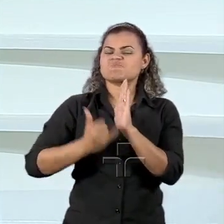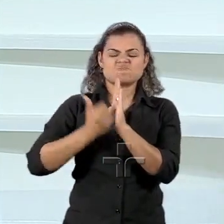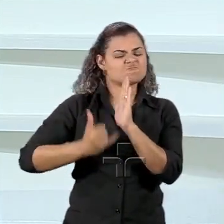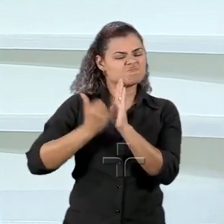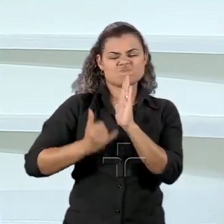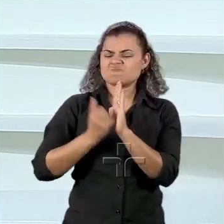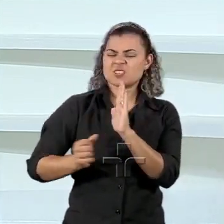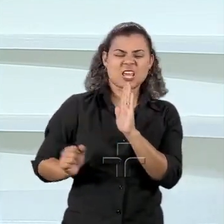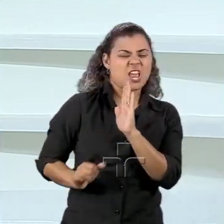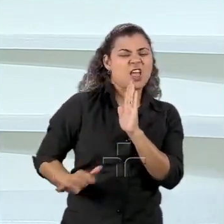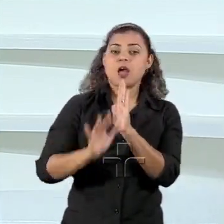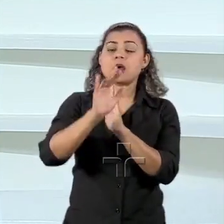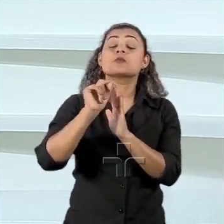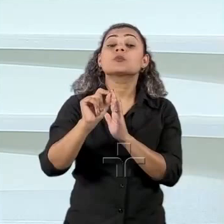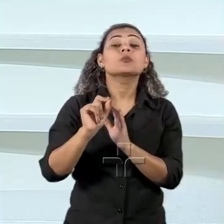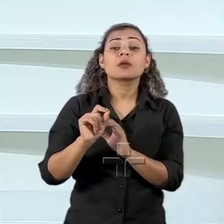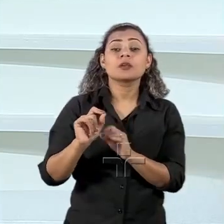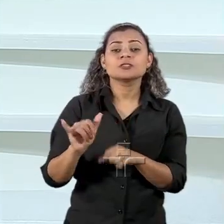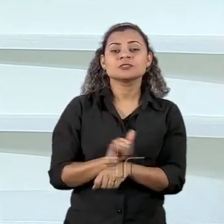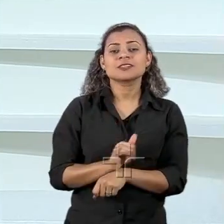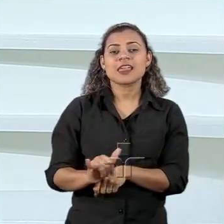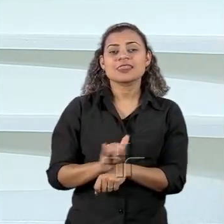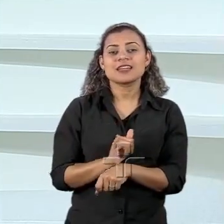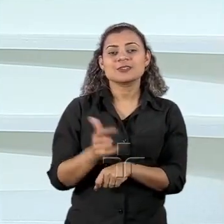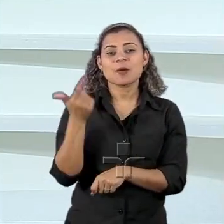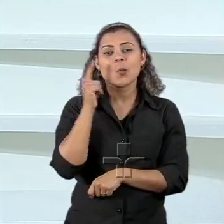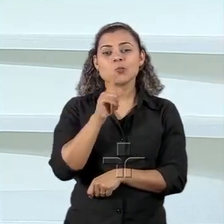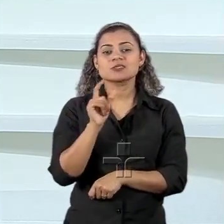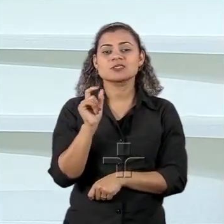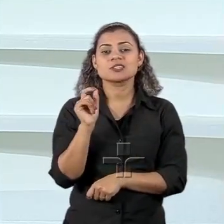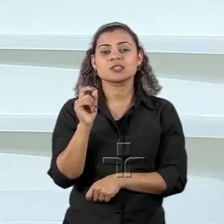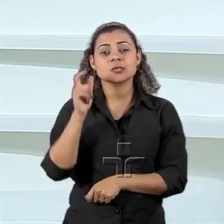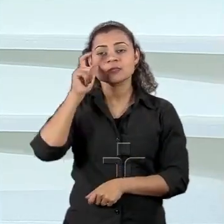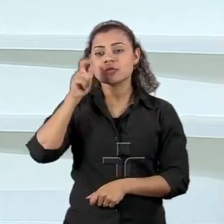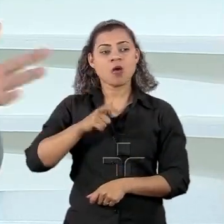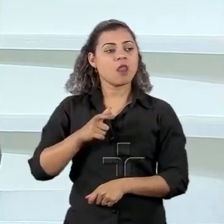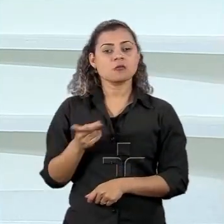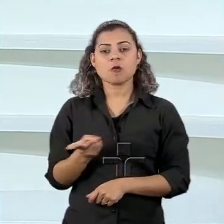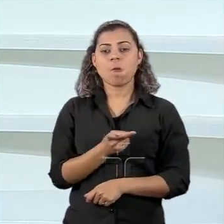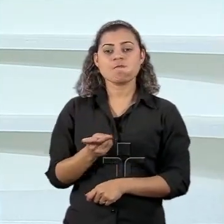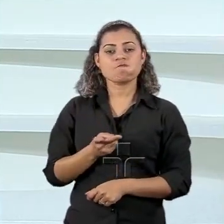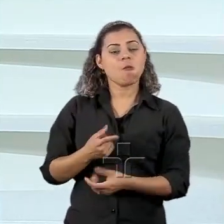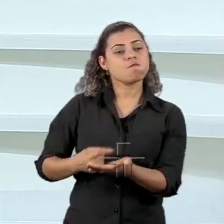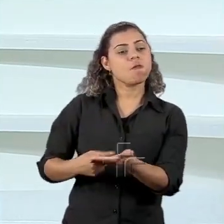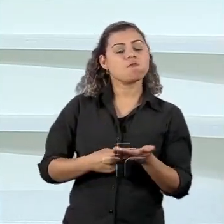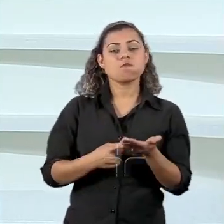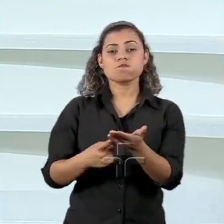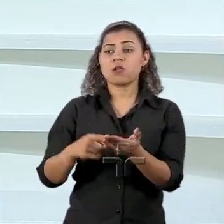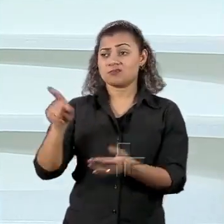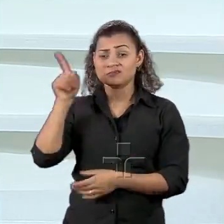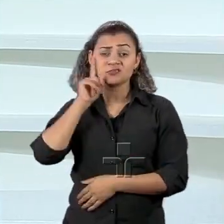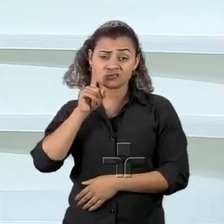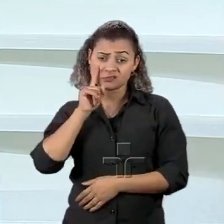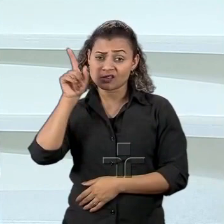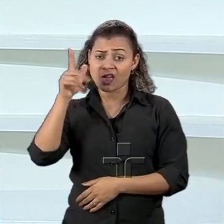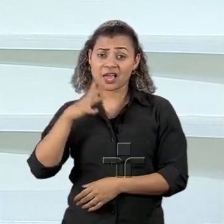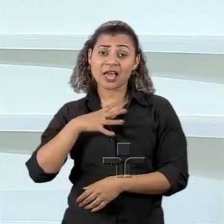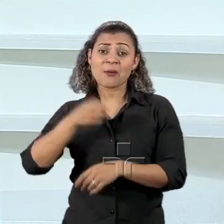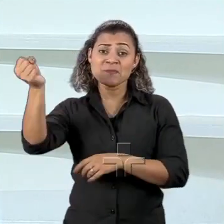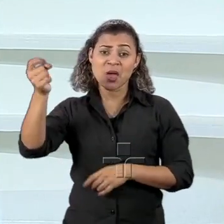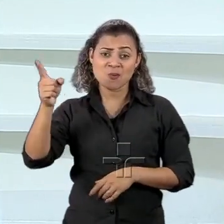fazer valer interesses unilaterais e os Estados Unidos são campeões nisso.